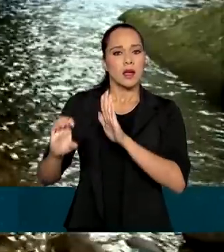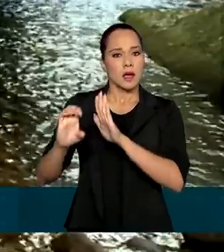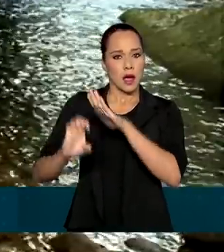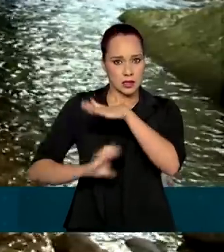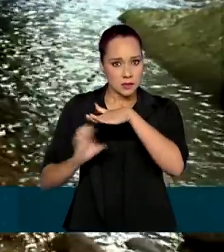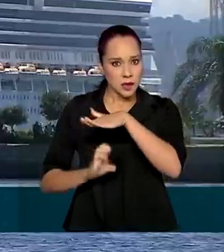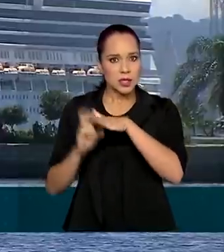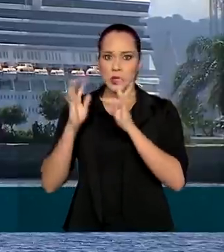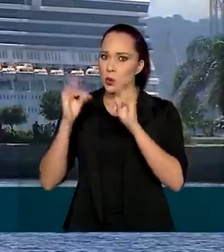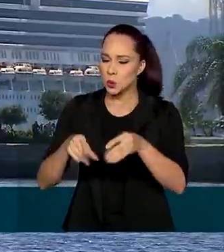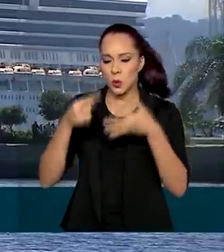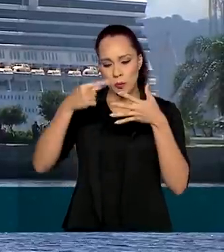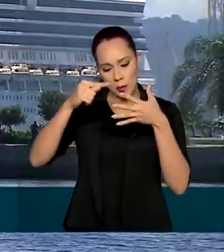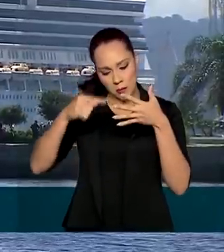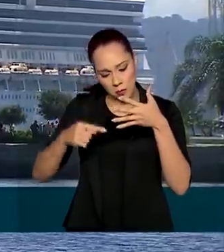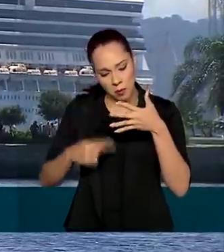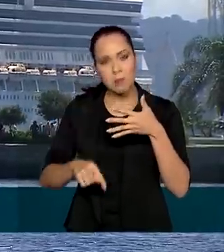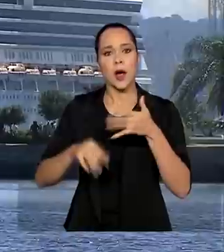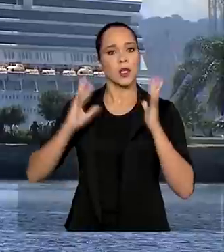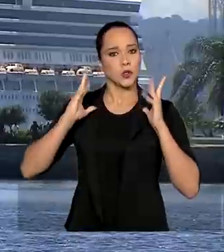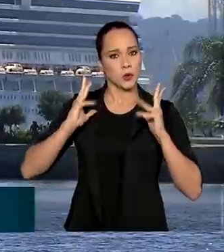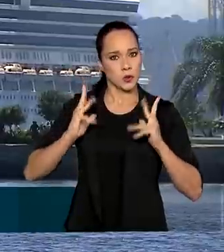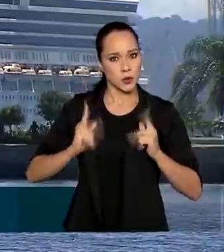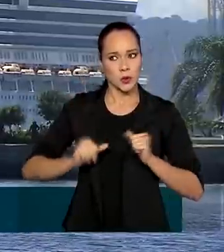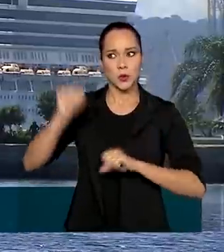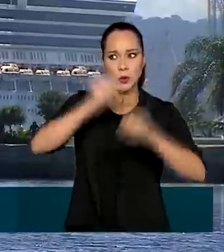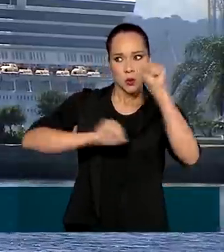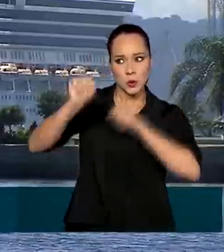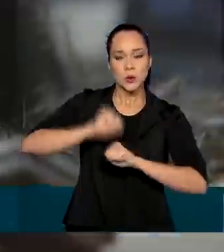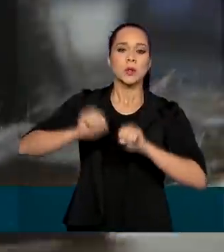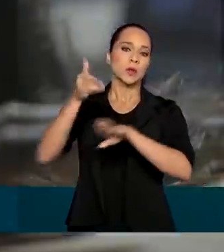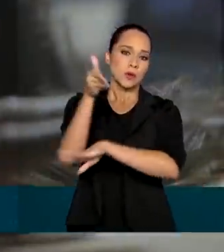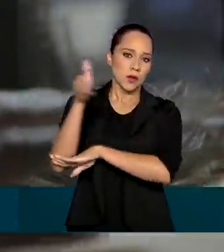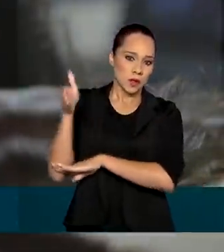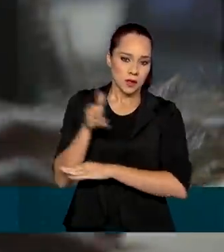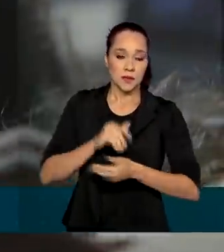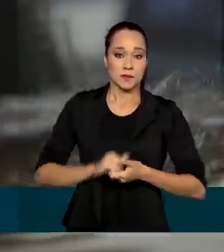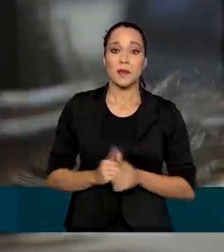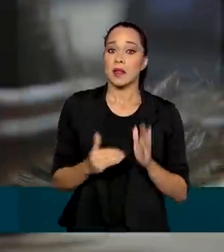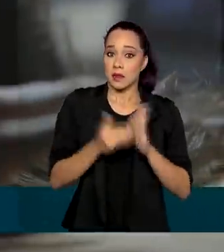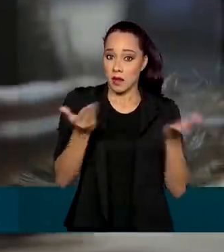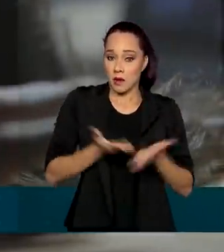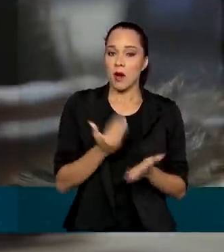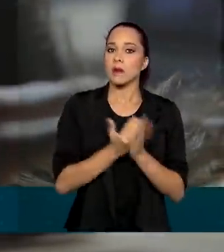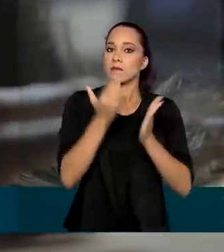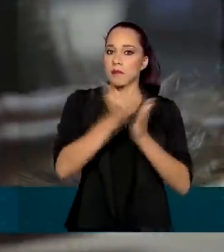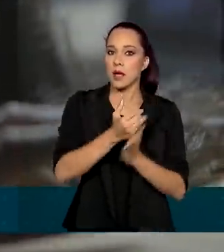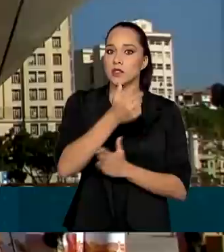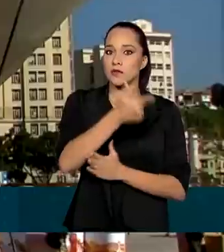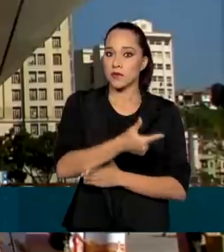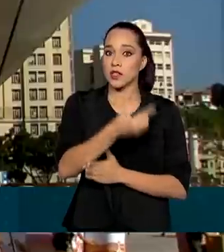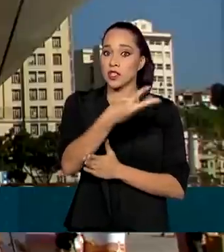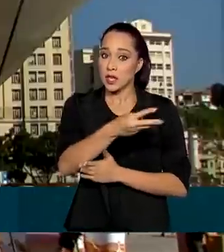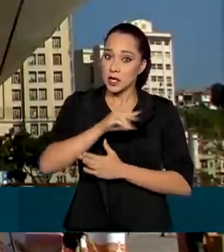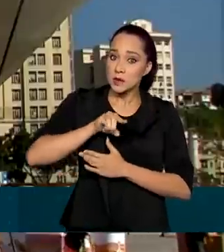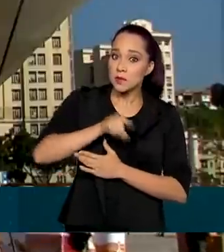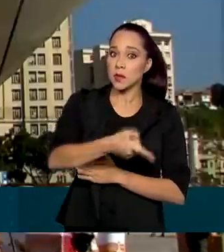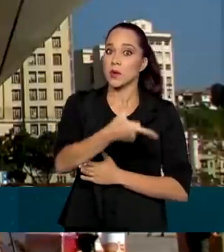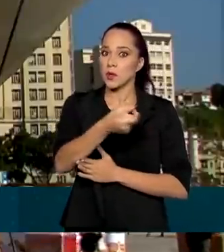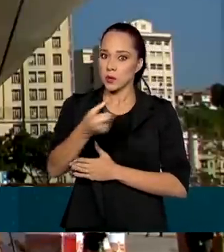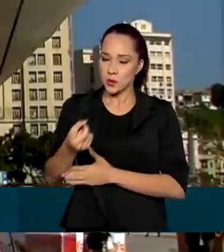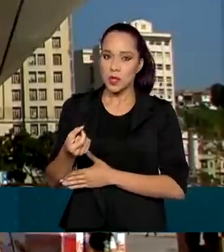todos os protocolos de higienização dos seus estabelecimentos. Até o momento, mais de 23.200